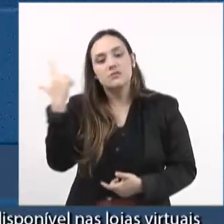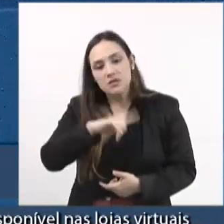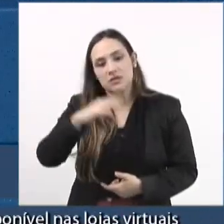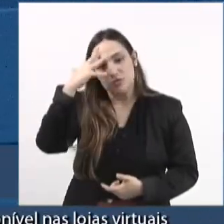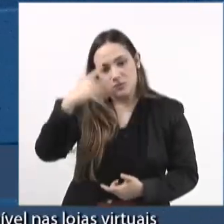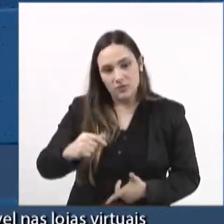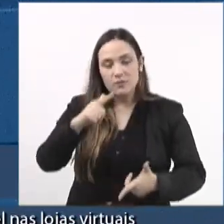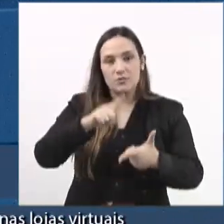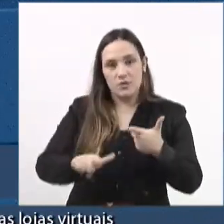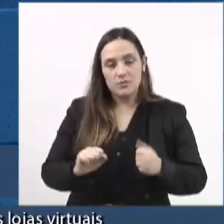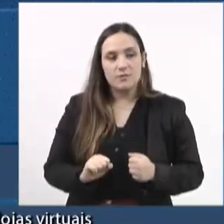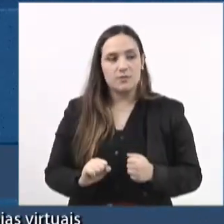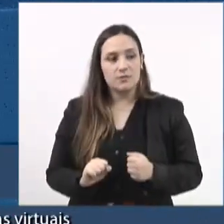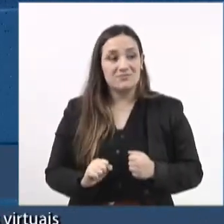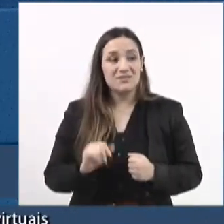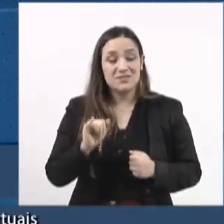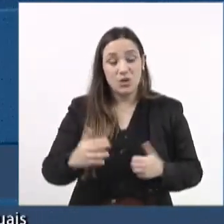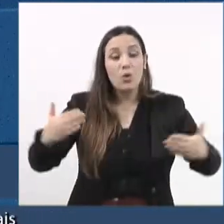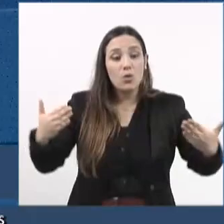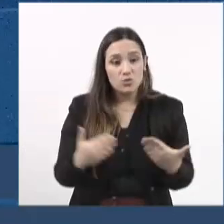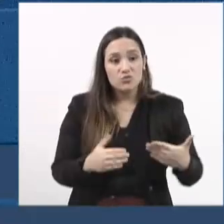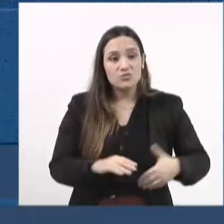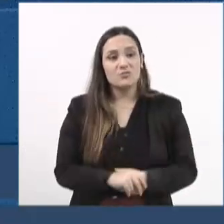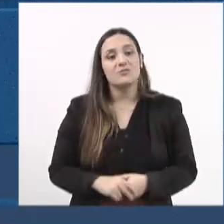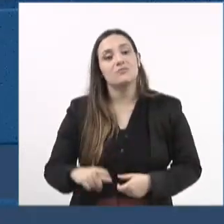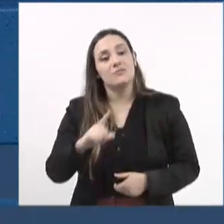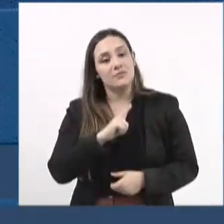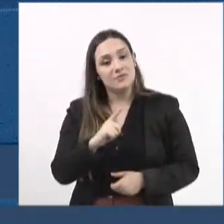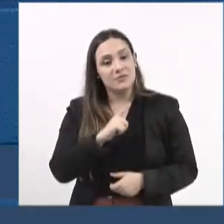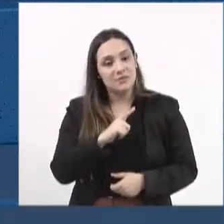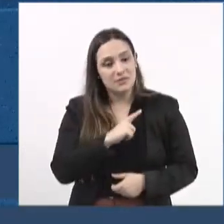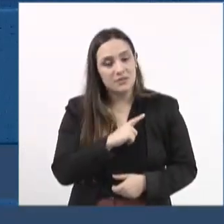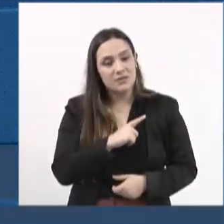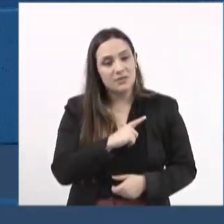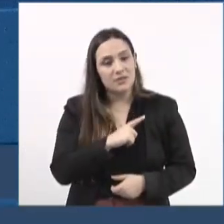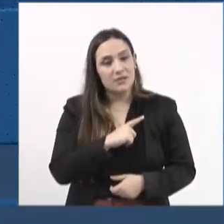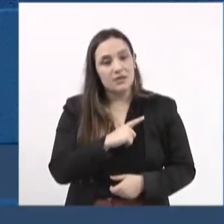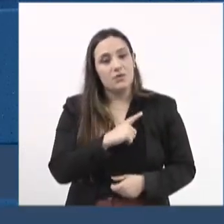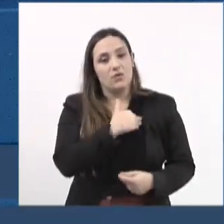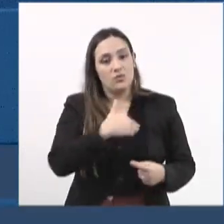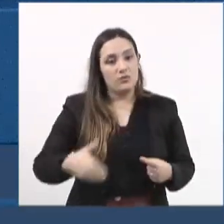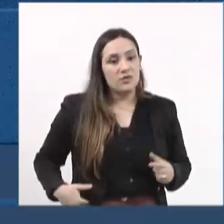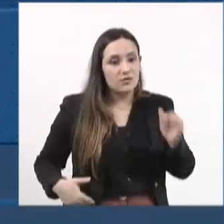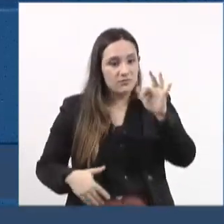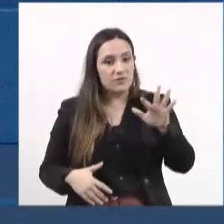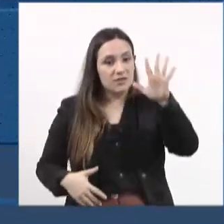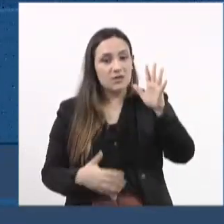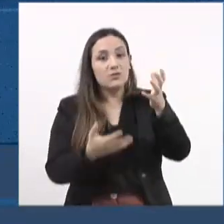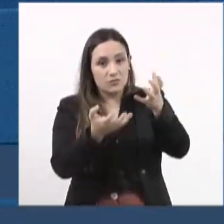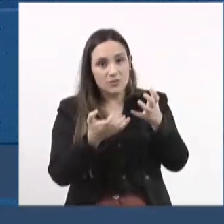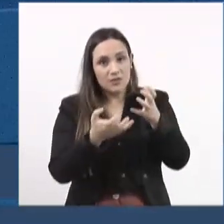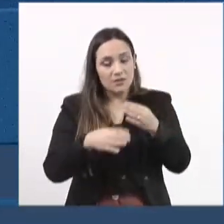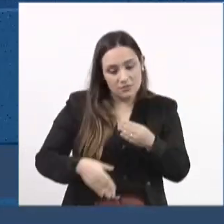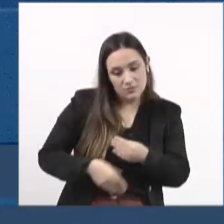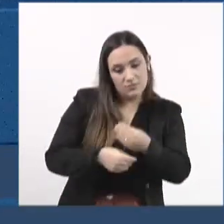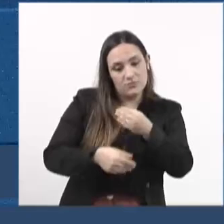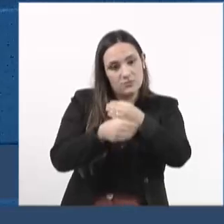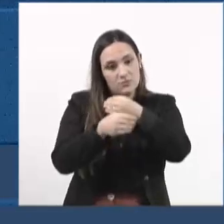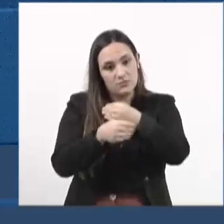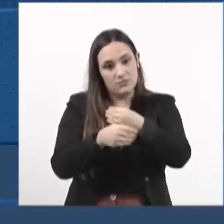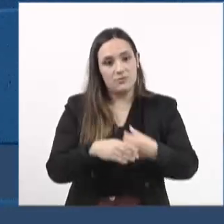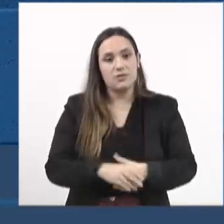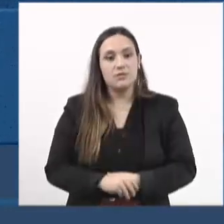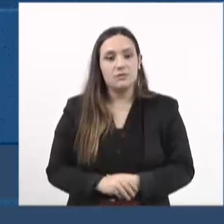Entendemos que se há hoje a manifestação e o compromisso do governo federal de fazer a complementação